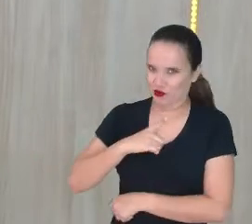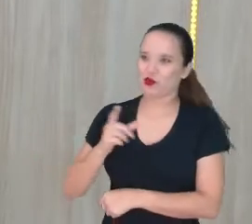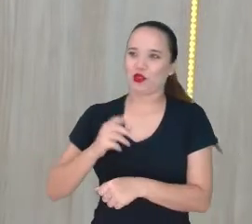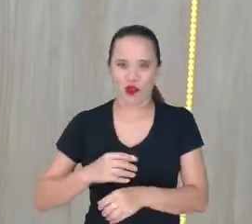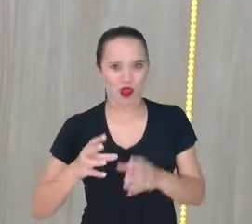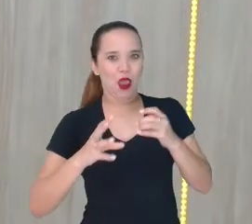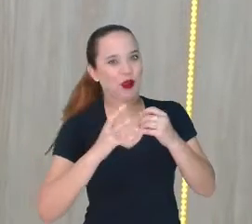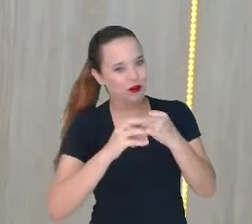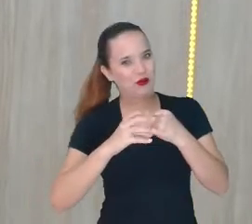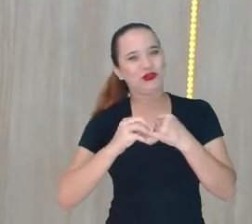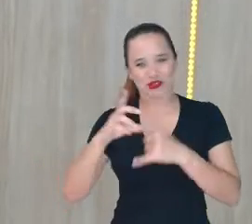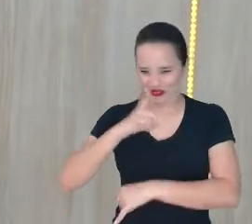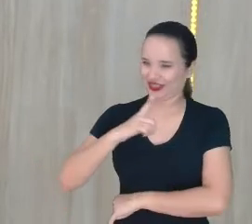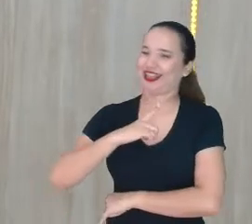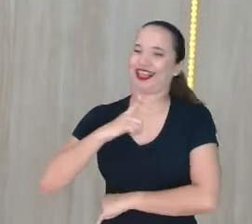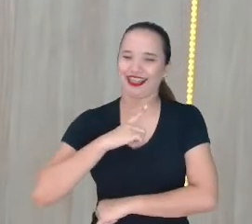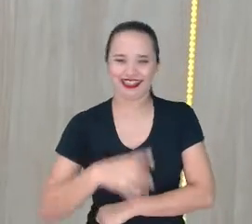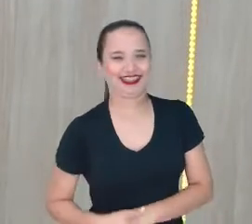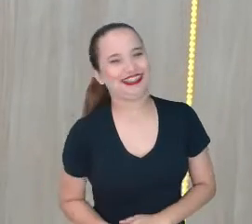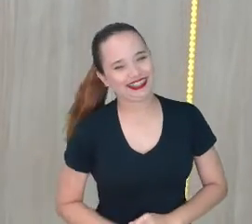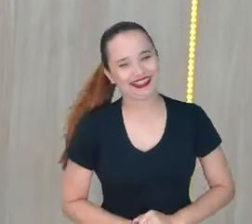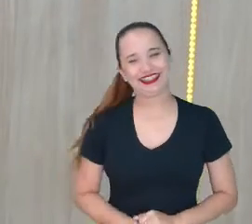coxinha essa noite Juninho Uh!